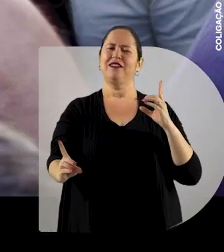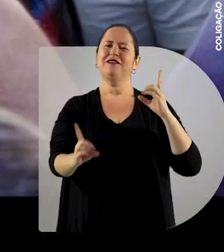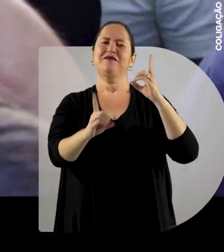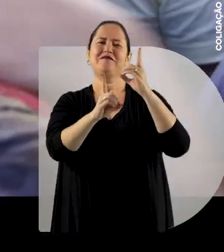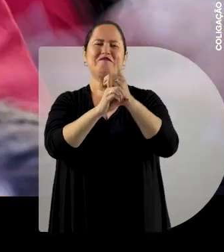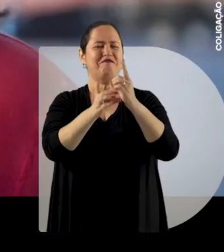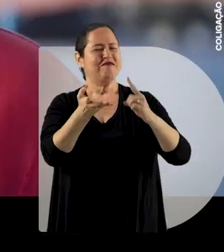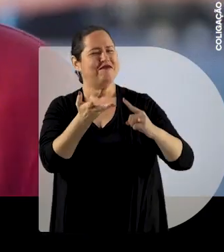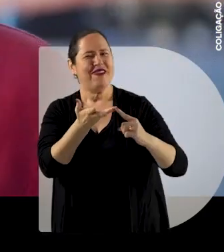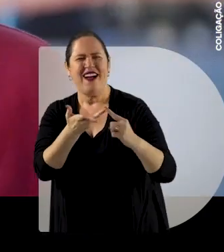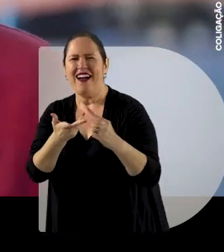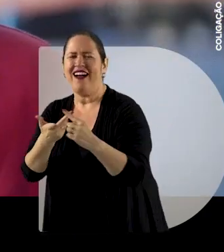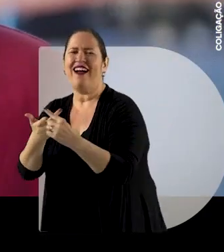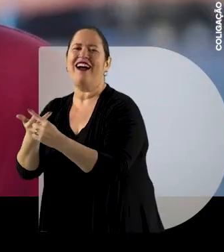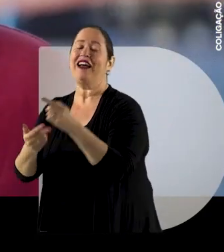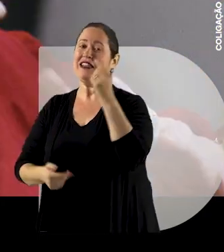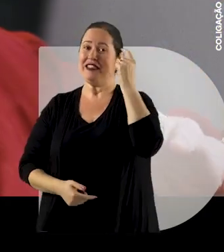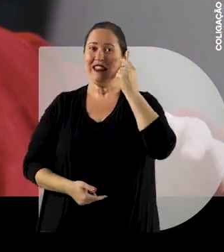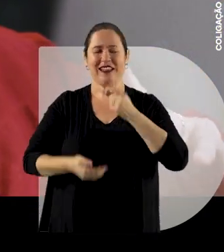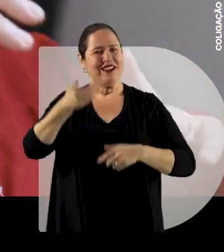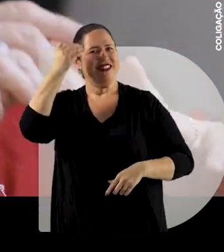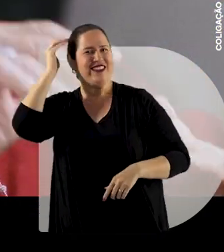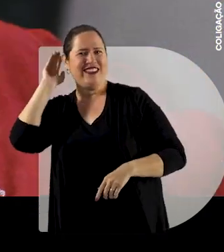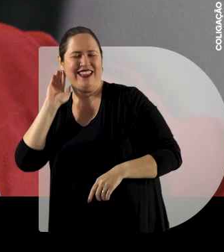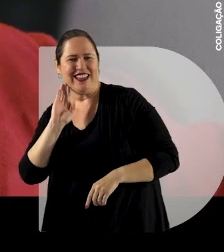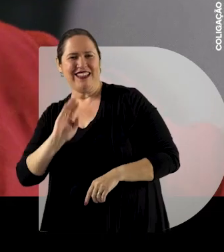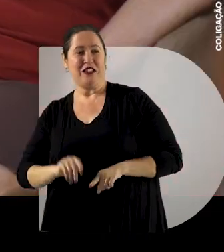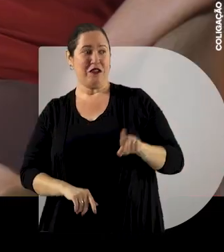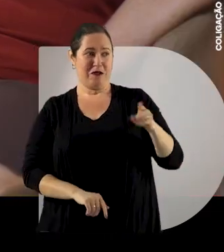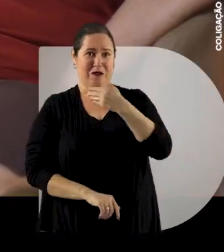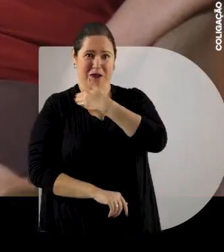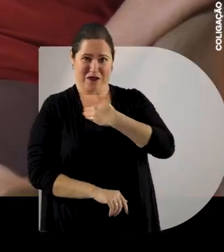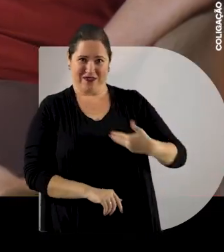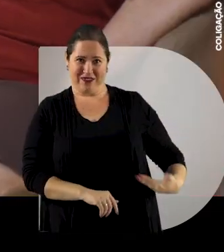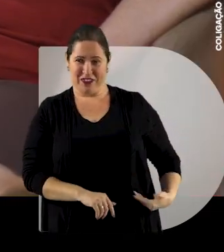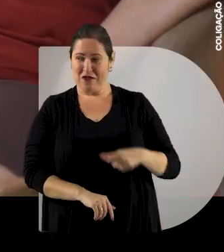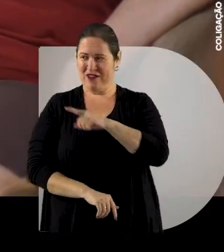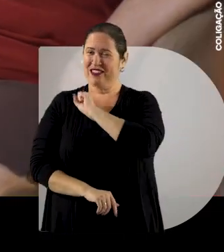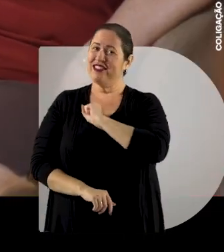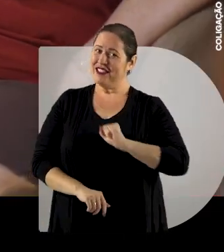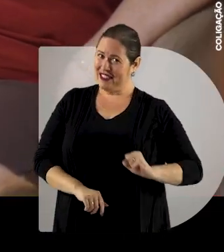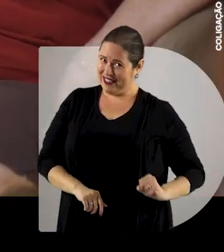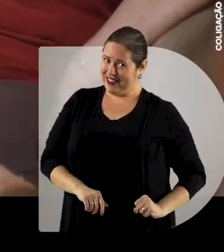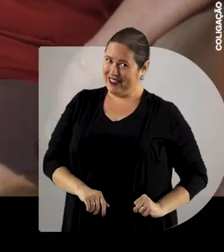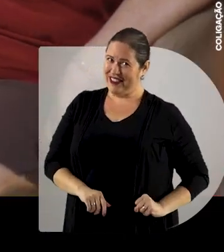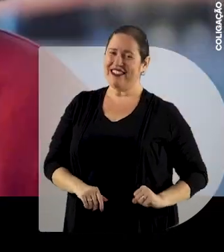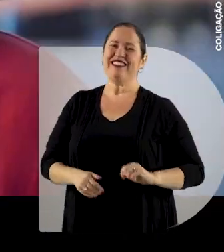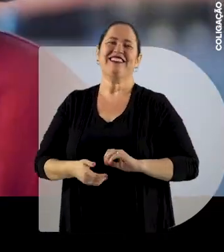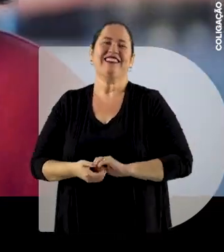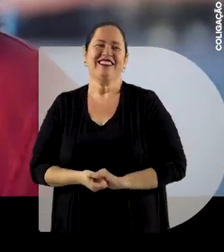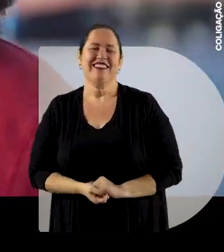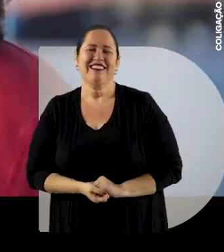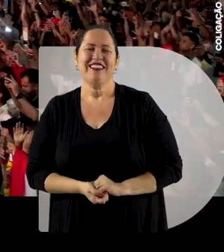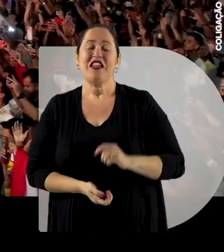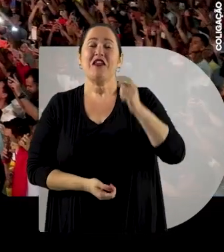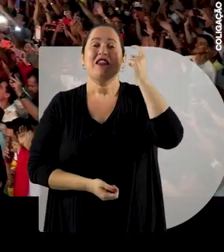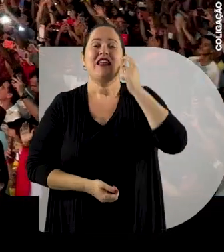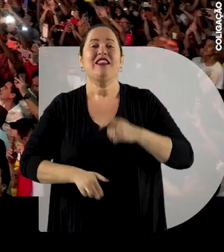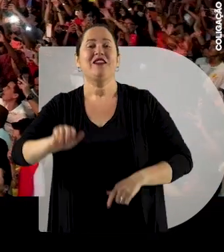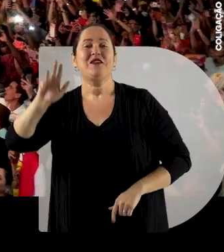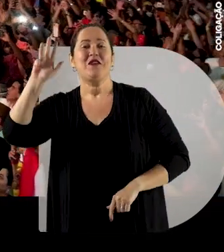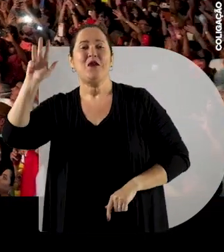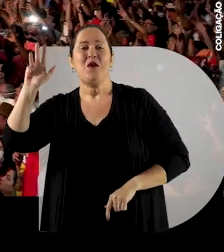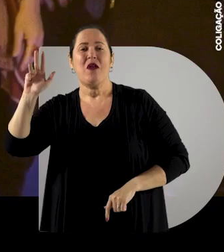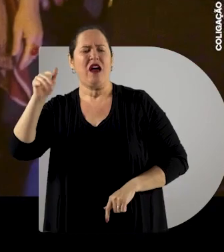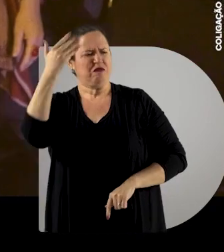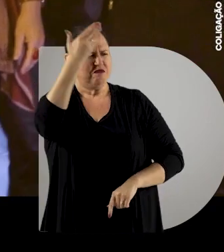Muitos encontros. Teve Danilo e Tereza. Eu vou ser governador. E você, senadora? Eu vou ser senadora. Danilo e Lula. Vamos